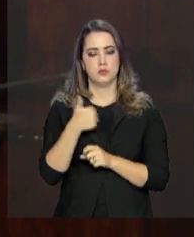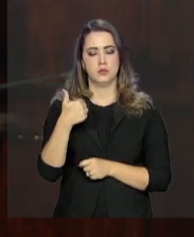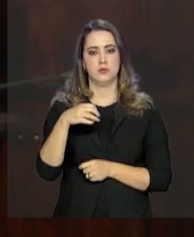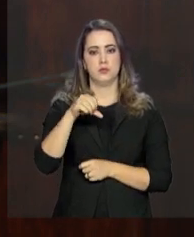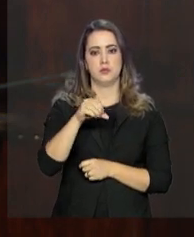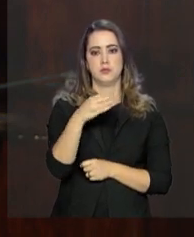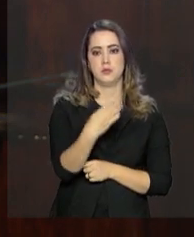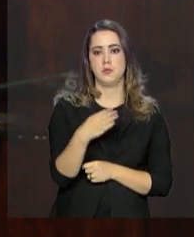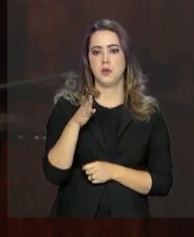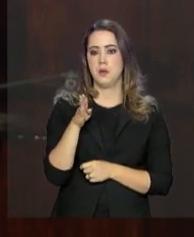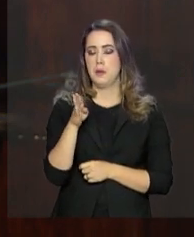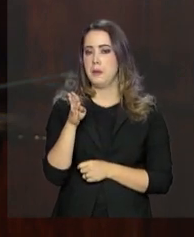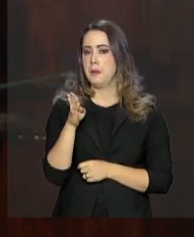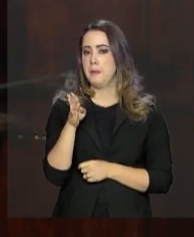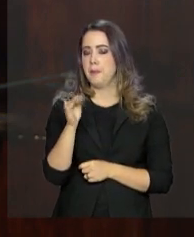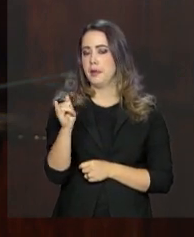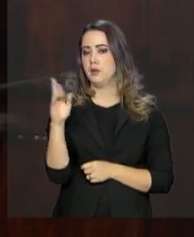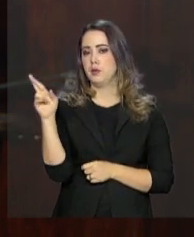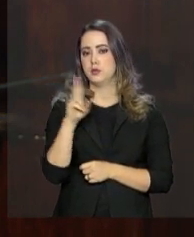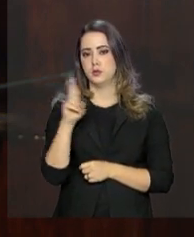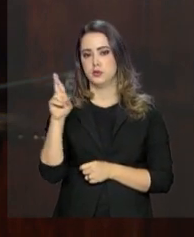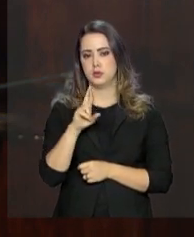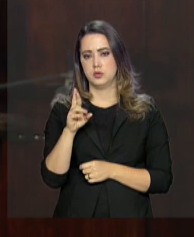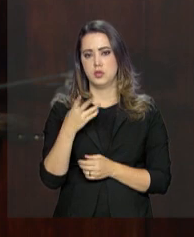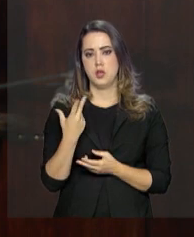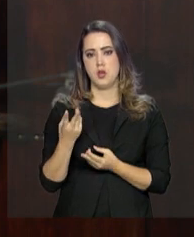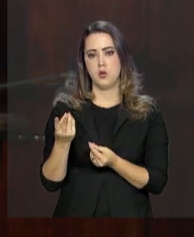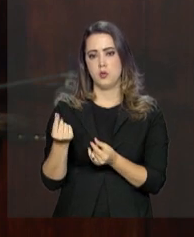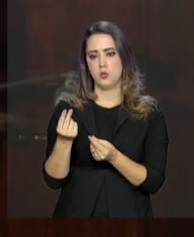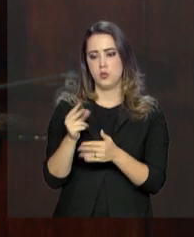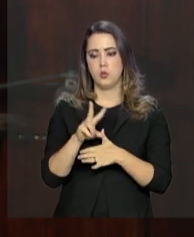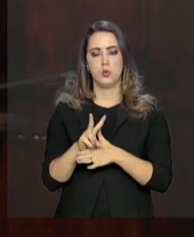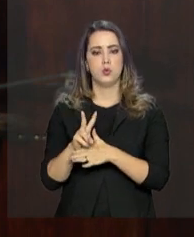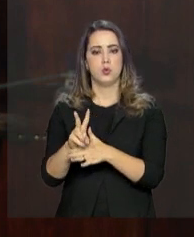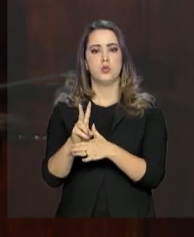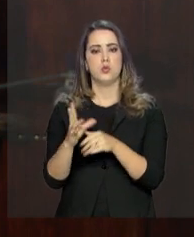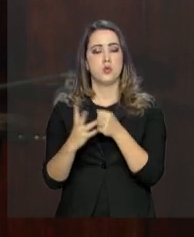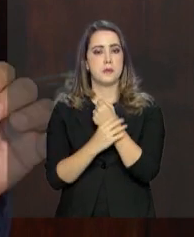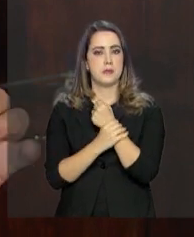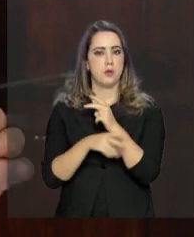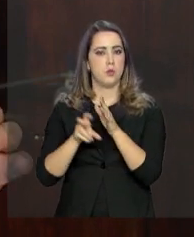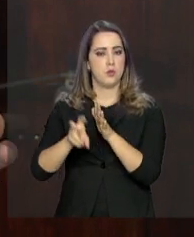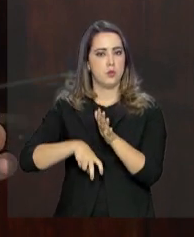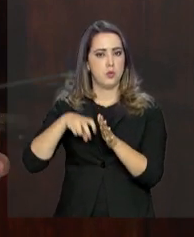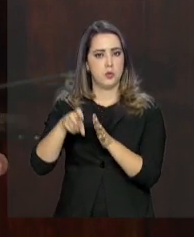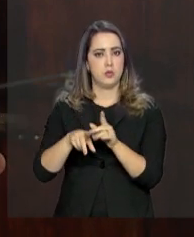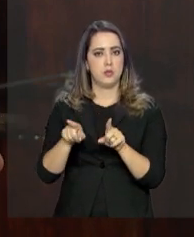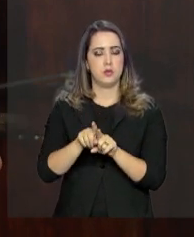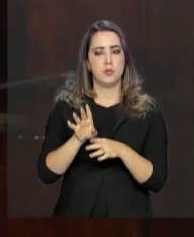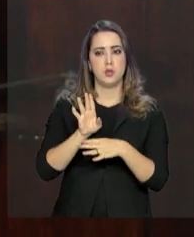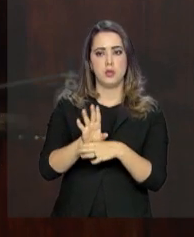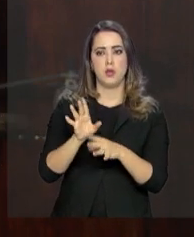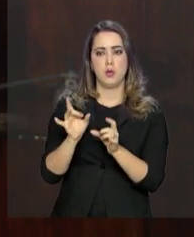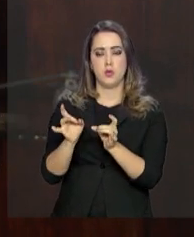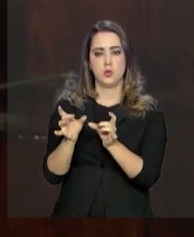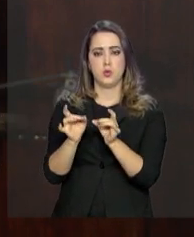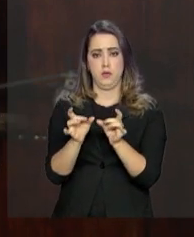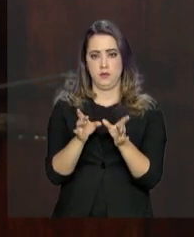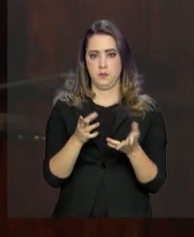bilhões de reais, considerando o dinheiro do recurso, desculpe, do seguro rural e também do apoio à comercialização.